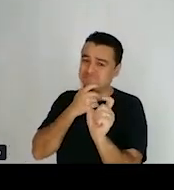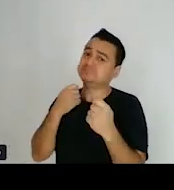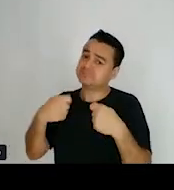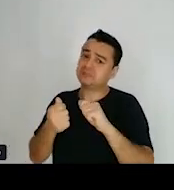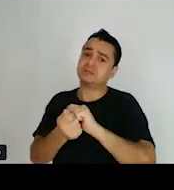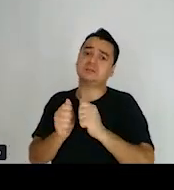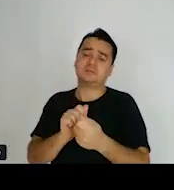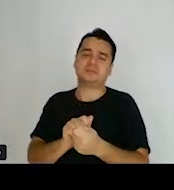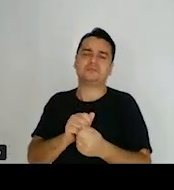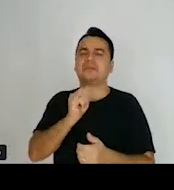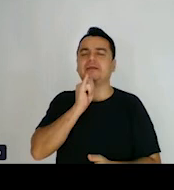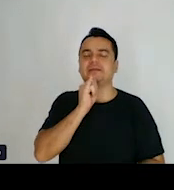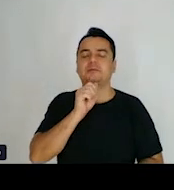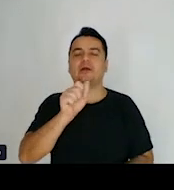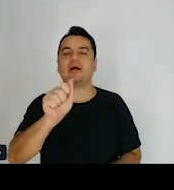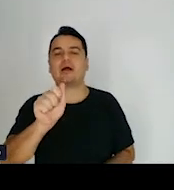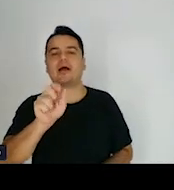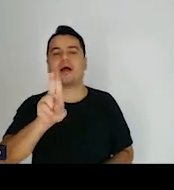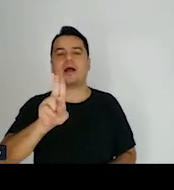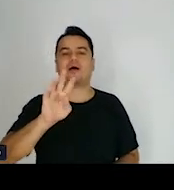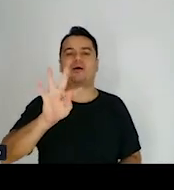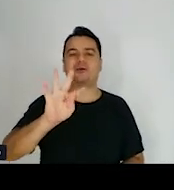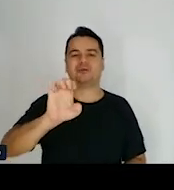autenticar, por exemplo, e assinar,